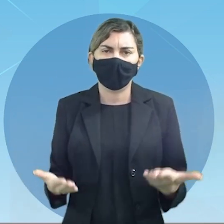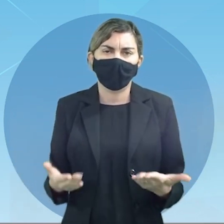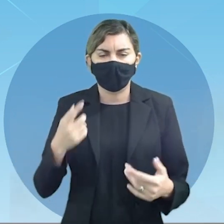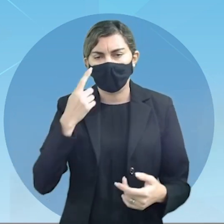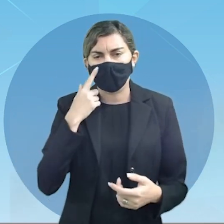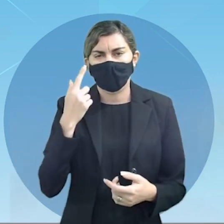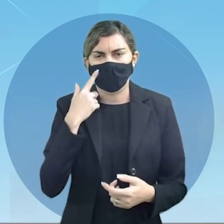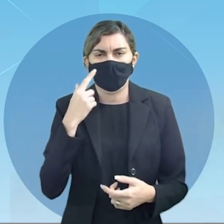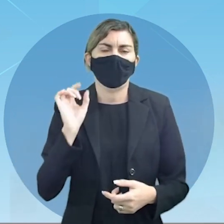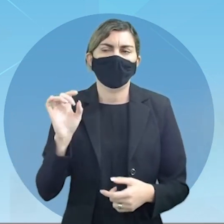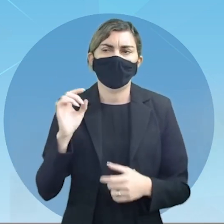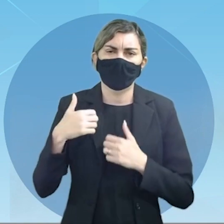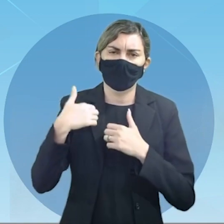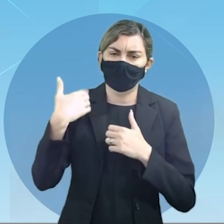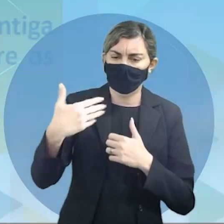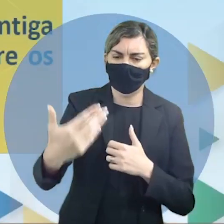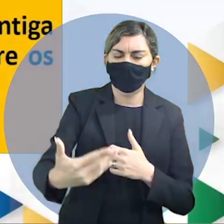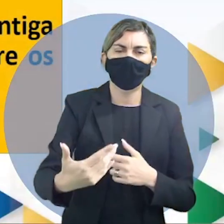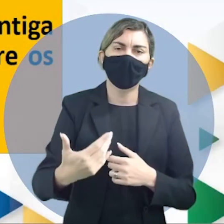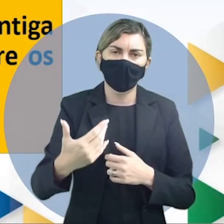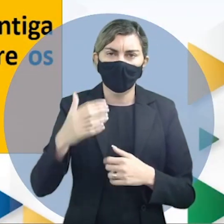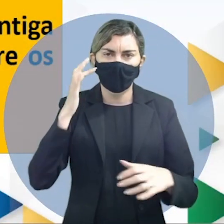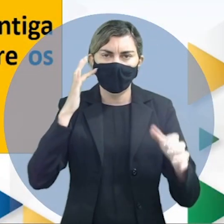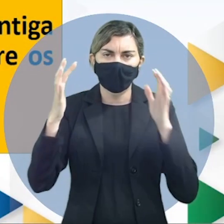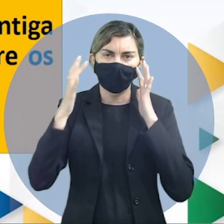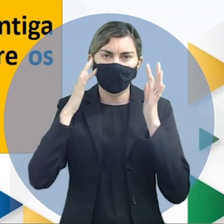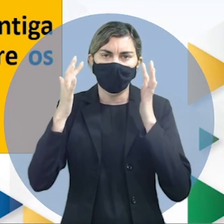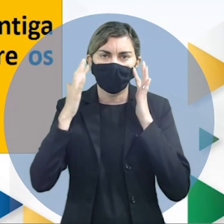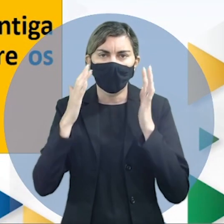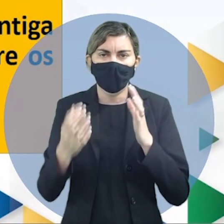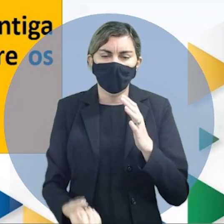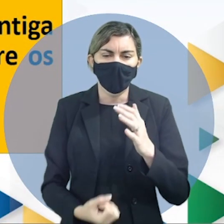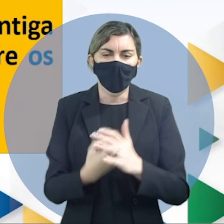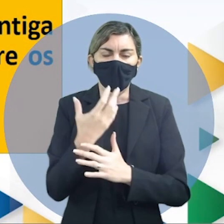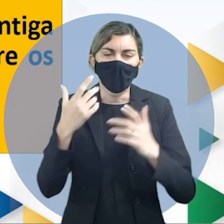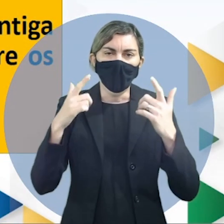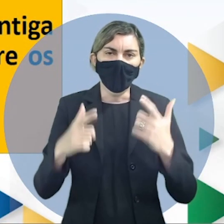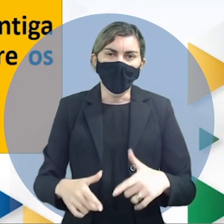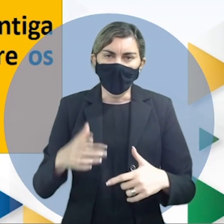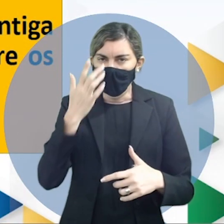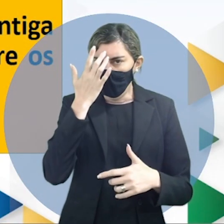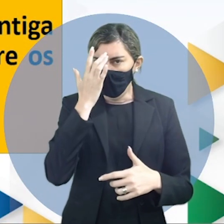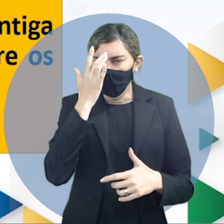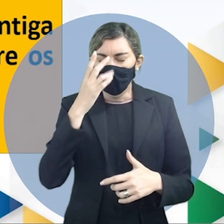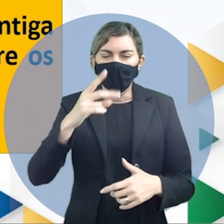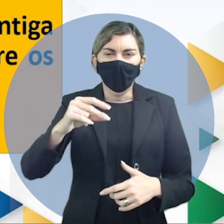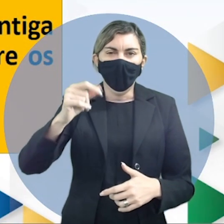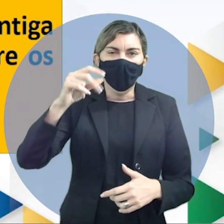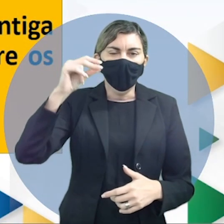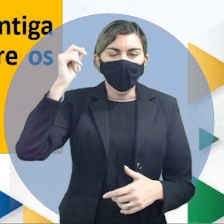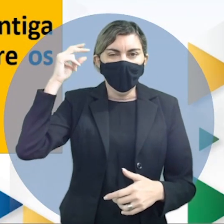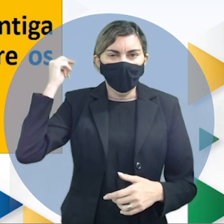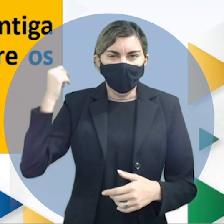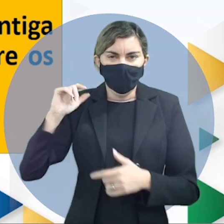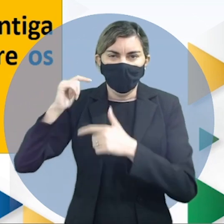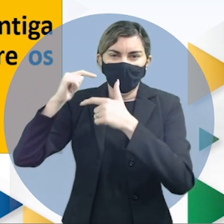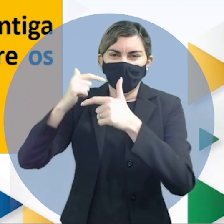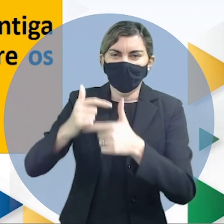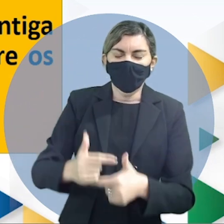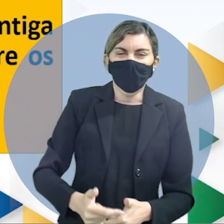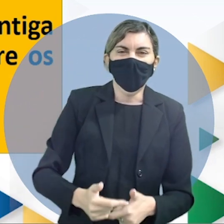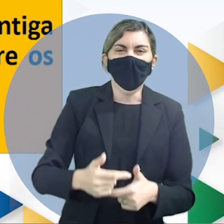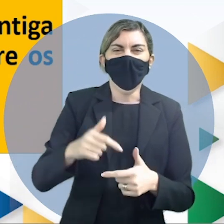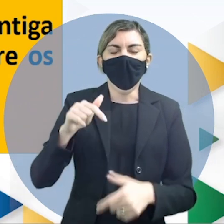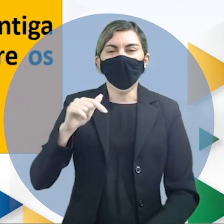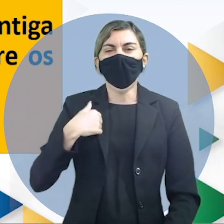vejam só acompanhem de caráter filosófico surgiu onde? na Índia Antiga como uma tradição